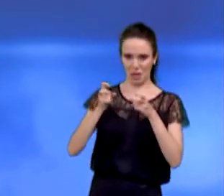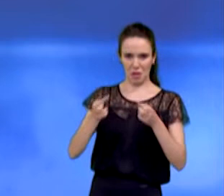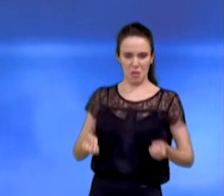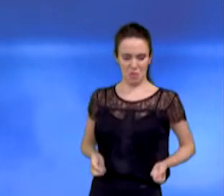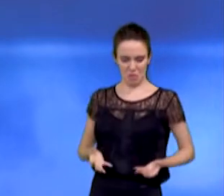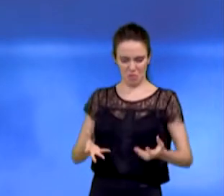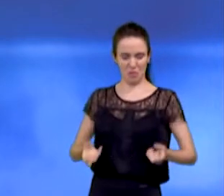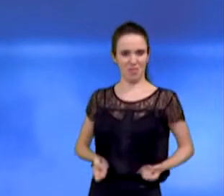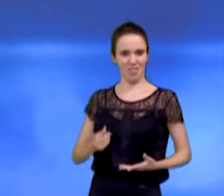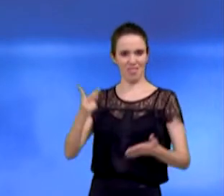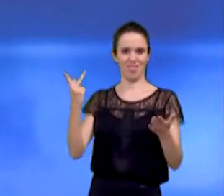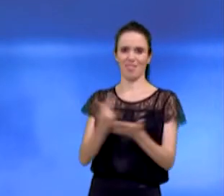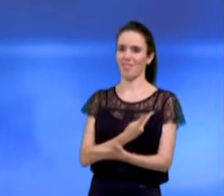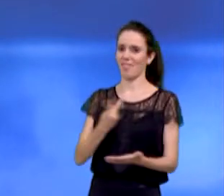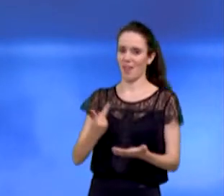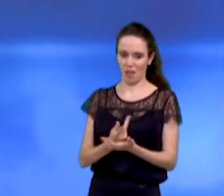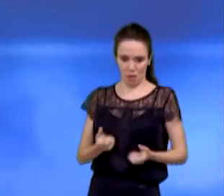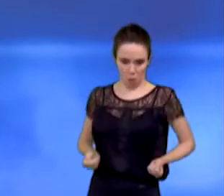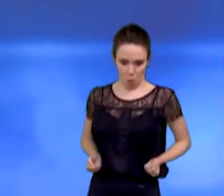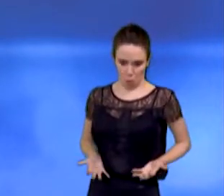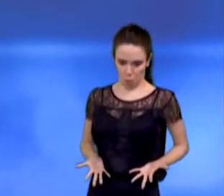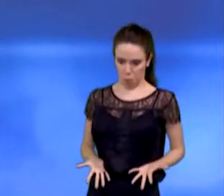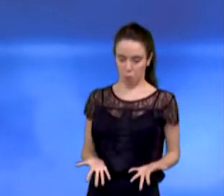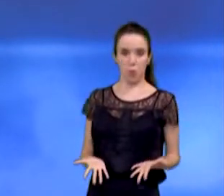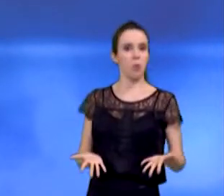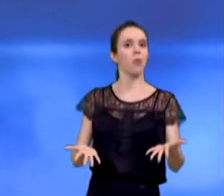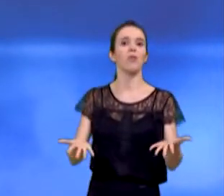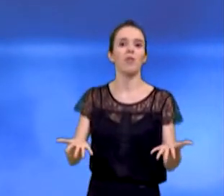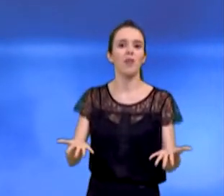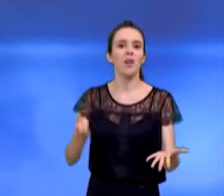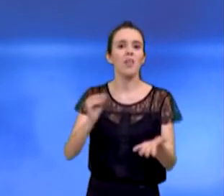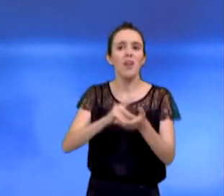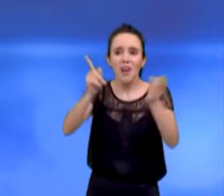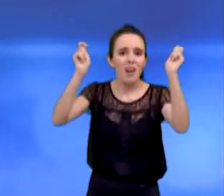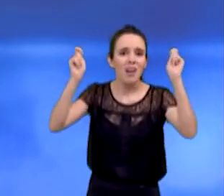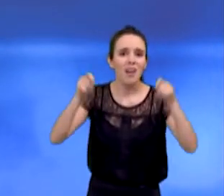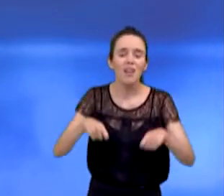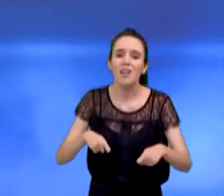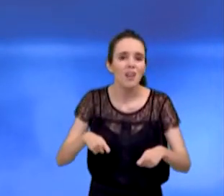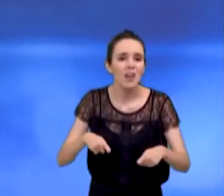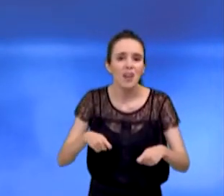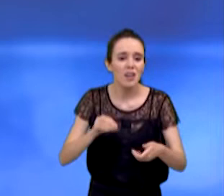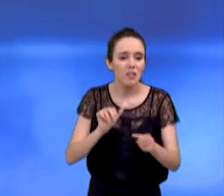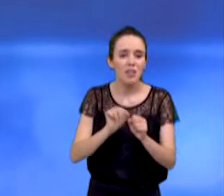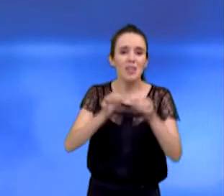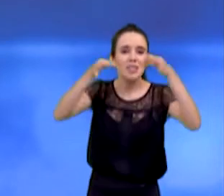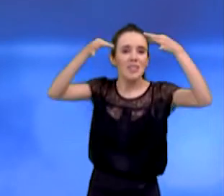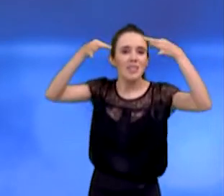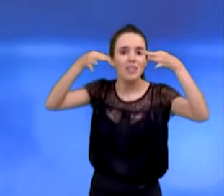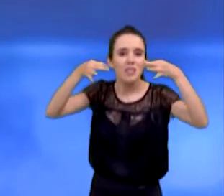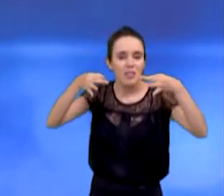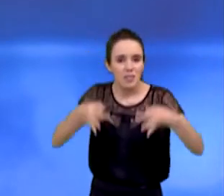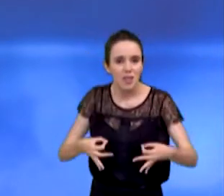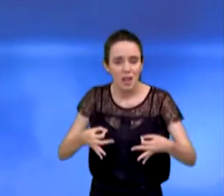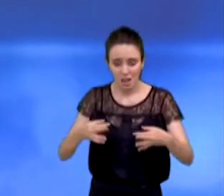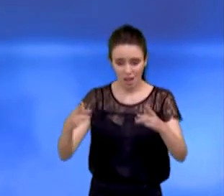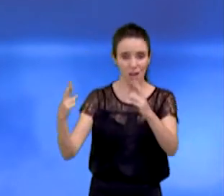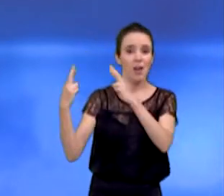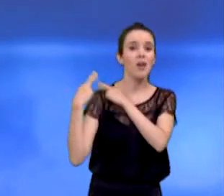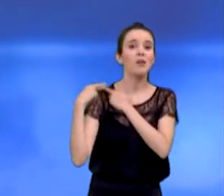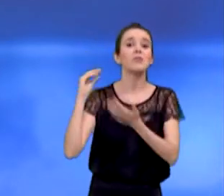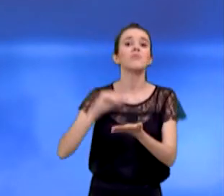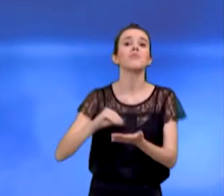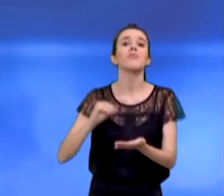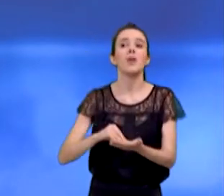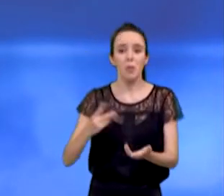mal e gasta-se muito. Falta competência, falta eficiência, falta responsabilidade